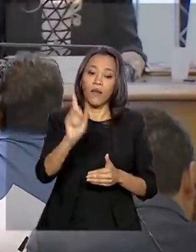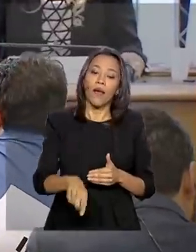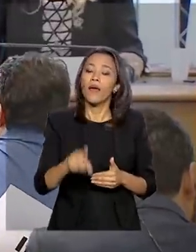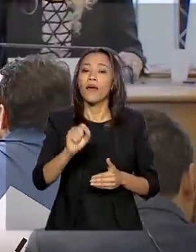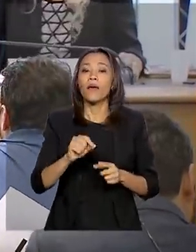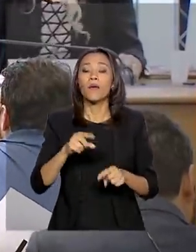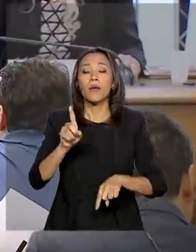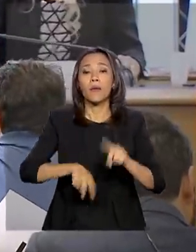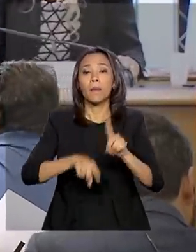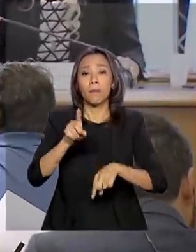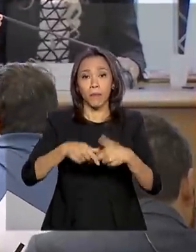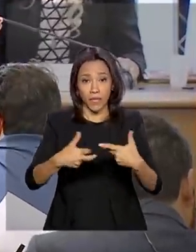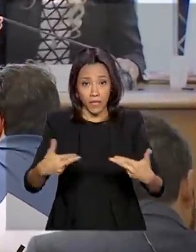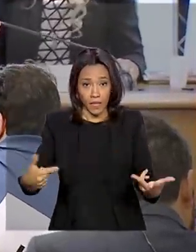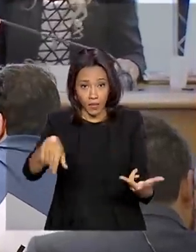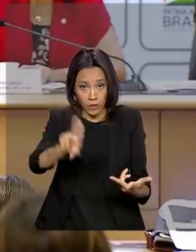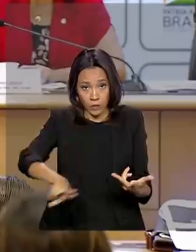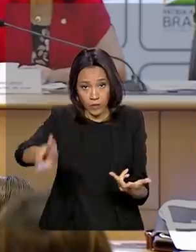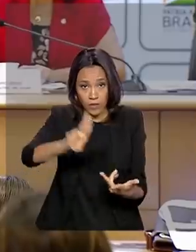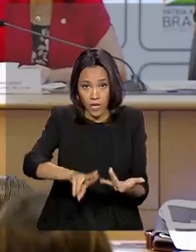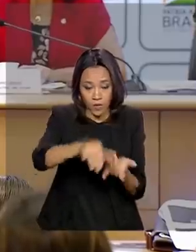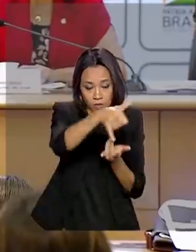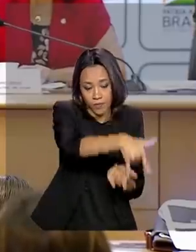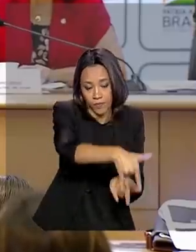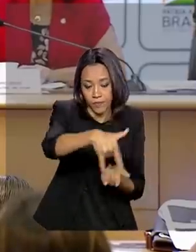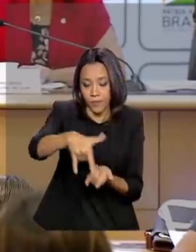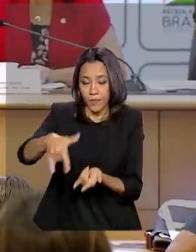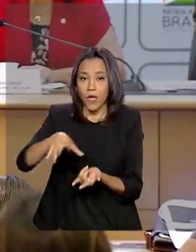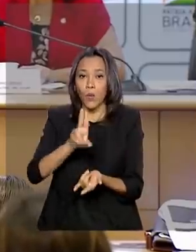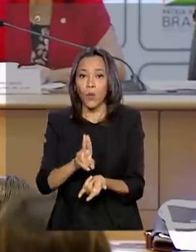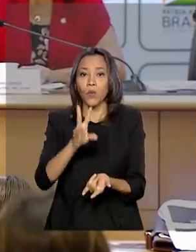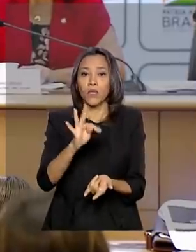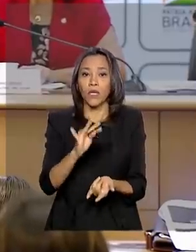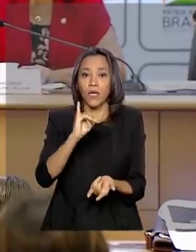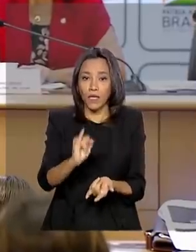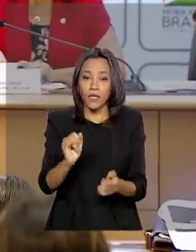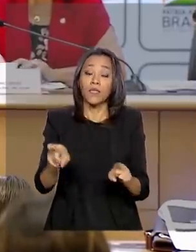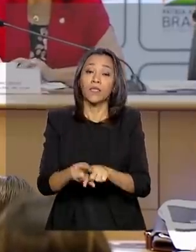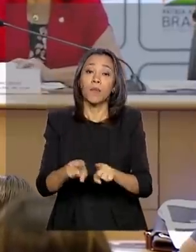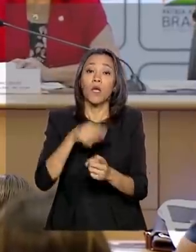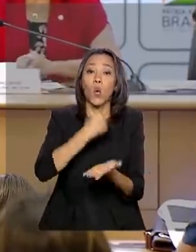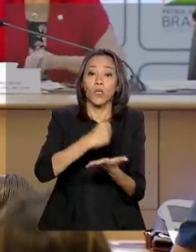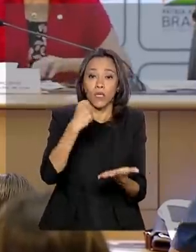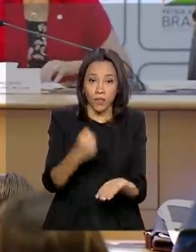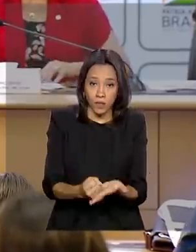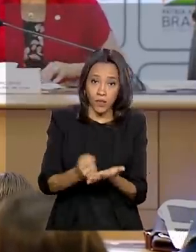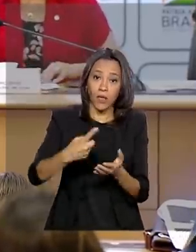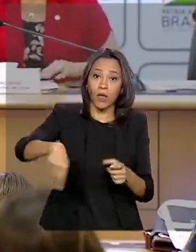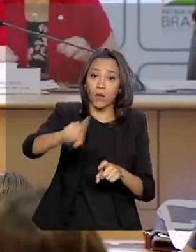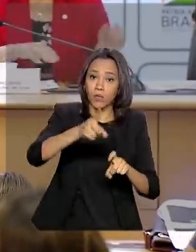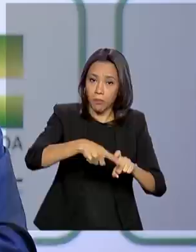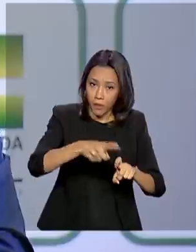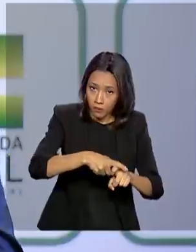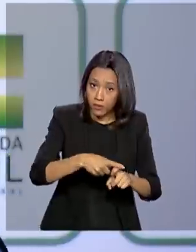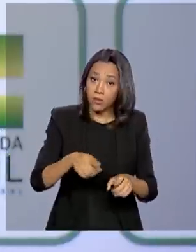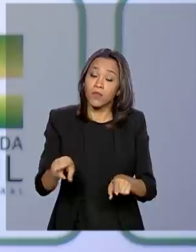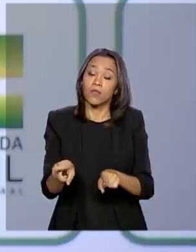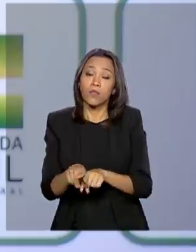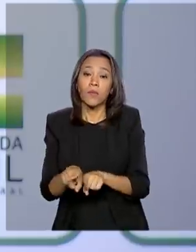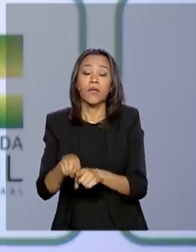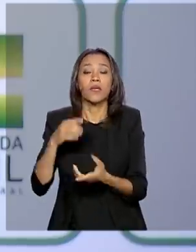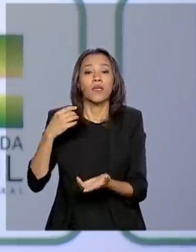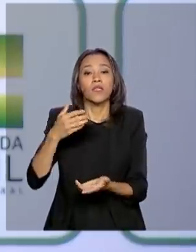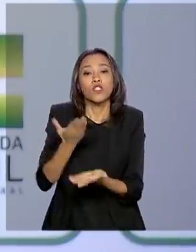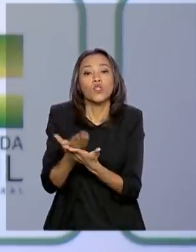de equipamentos usados em leitos de UTI e a convocação de médicos aposentados e estudantes de medicina para